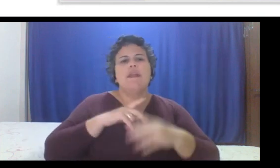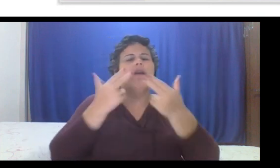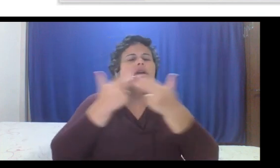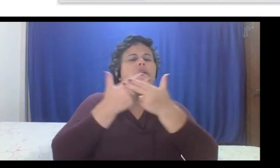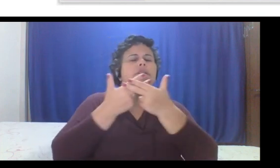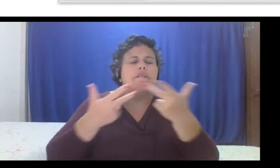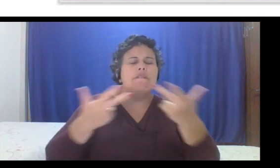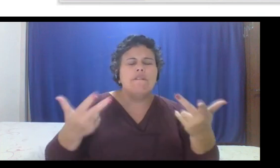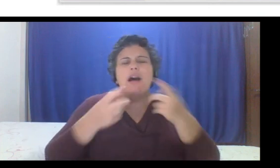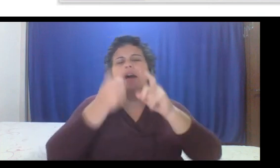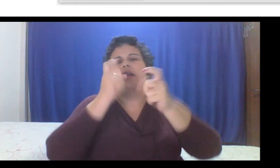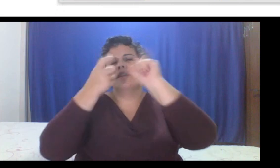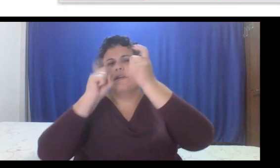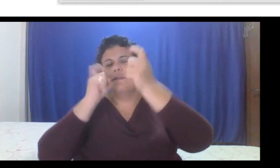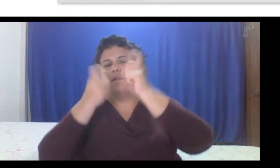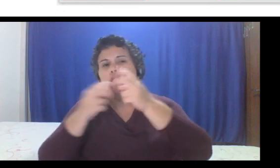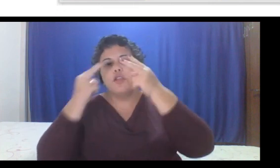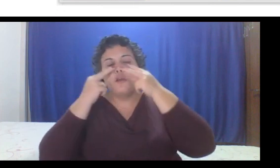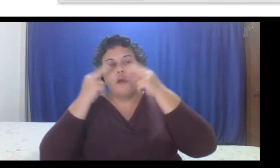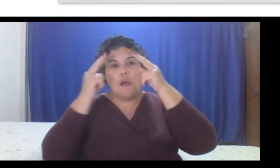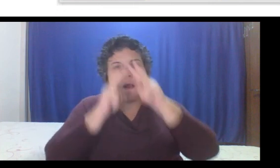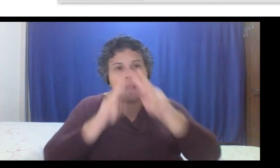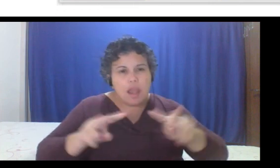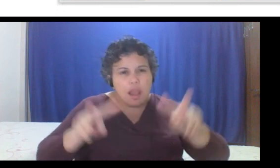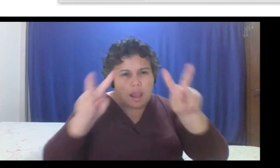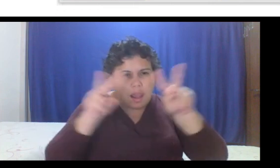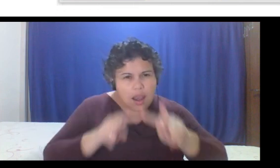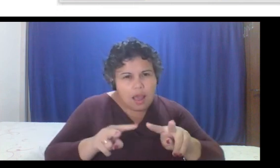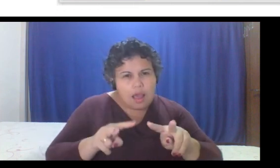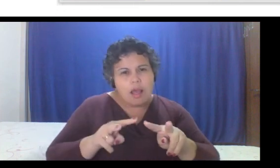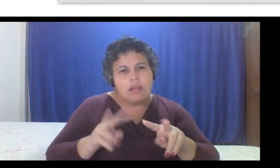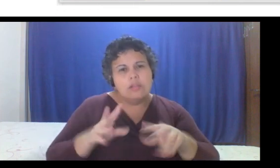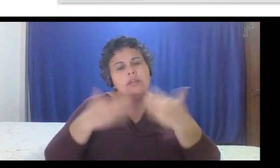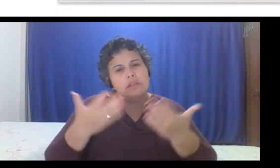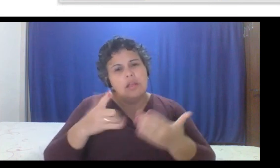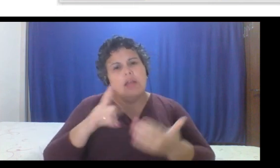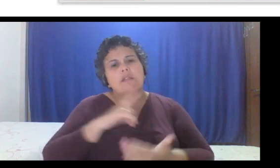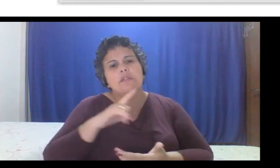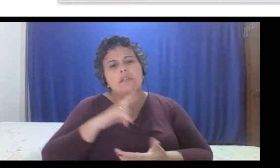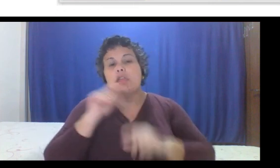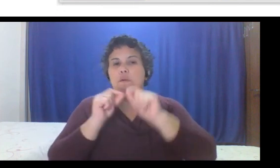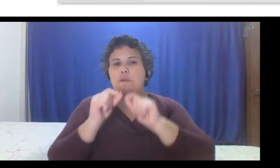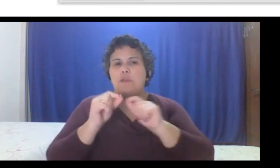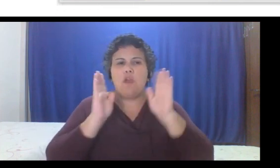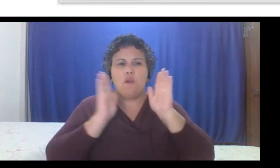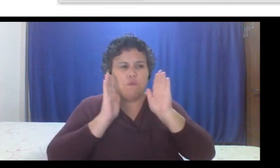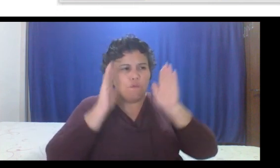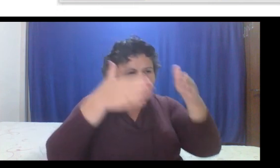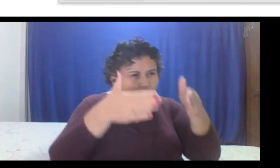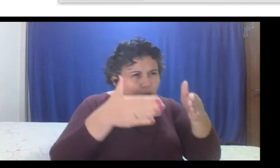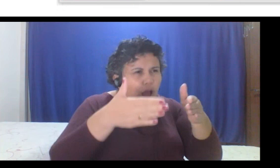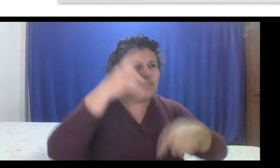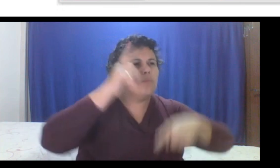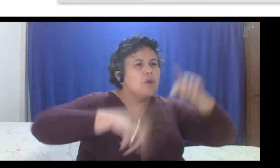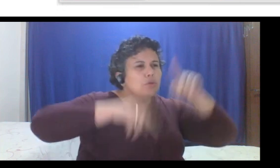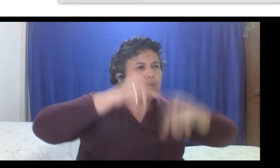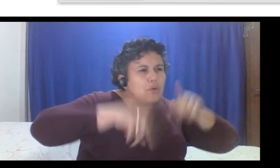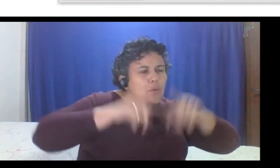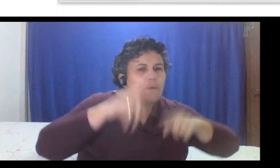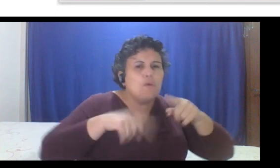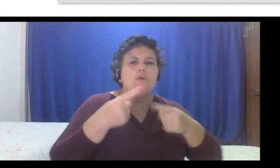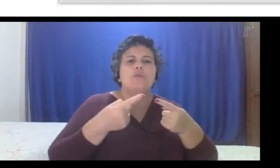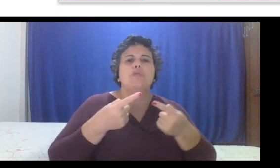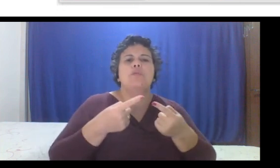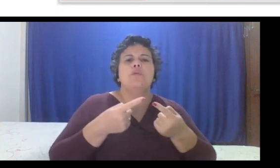olhando essas visões, horas a gente vai estar conversando mais focado em produto, então faz sentido focar na parte de